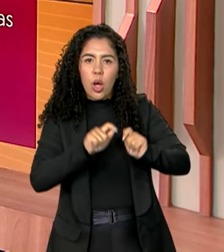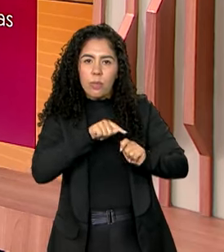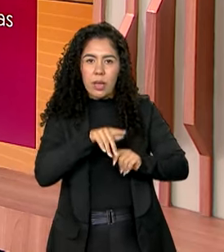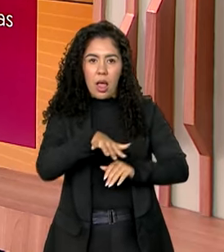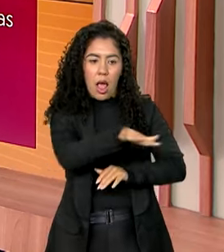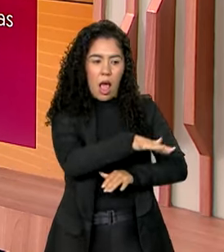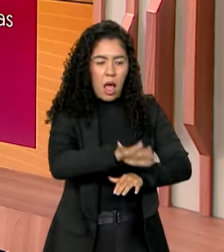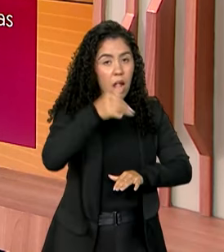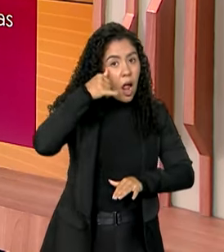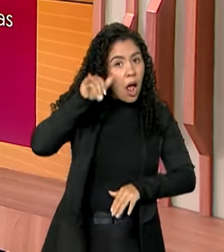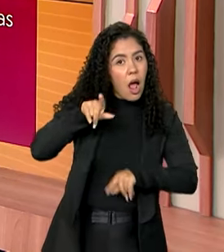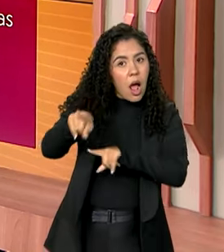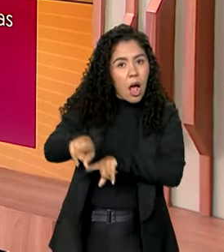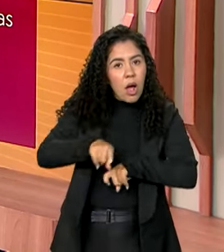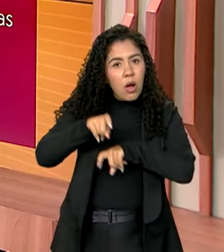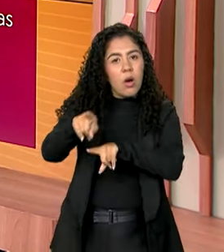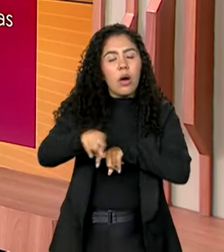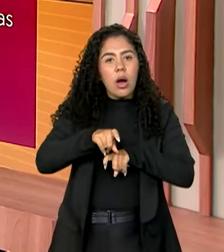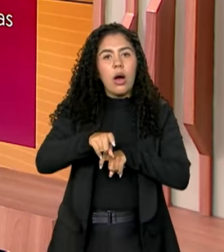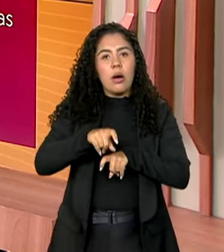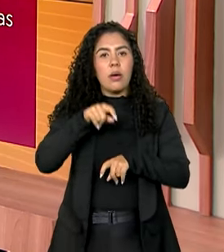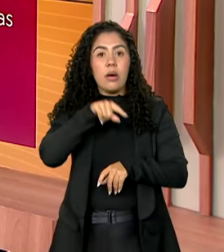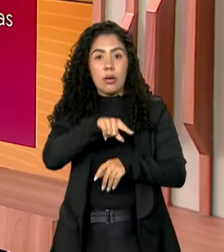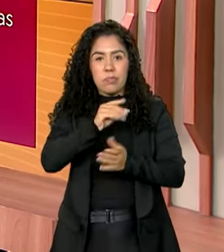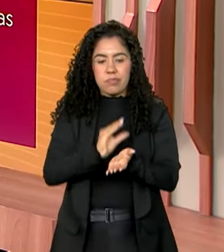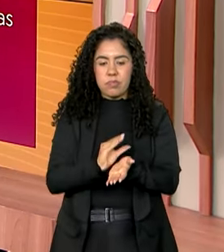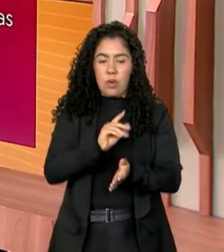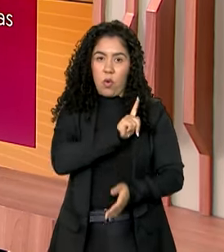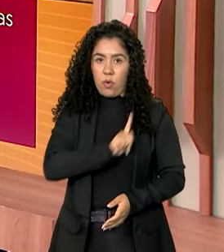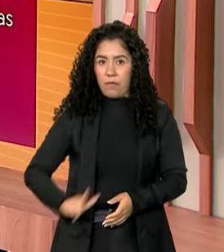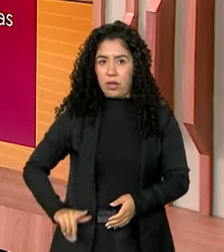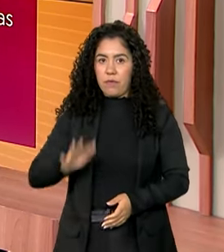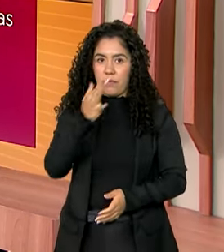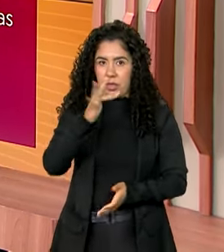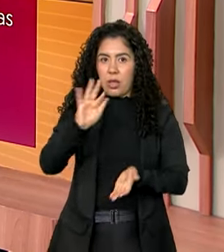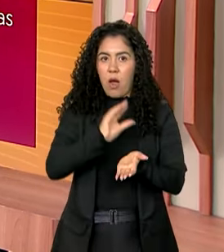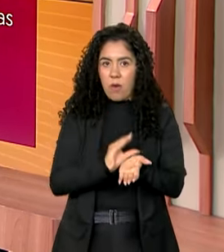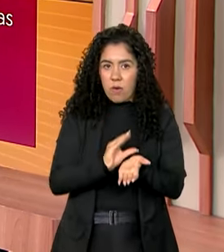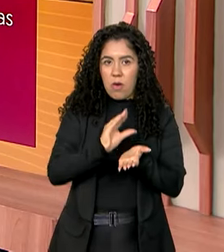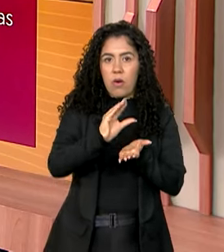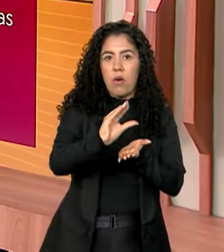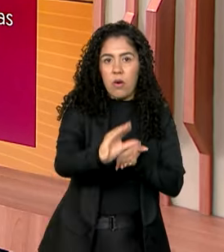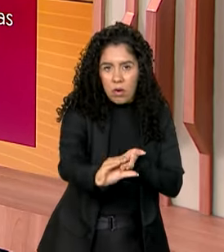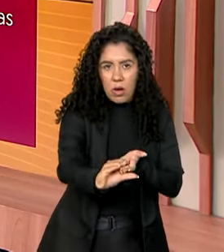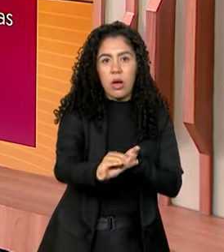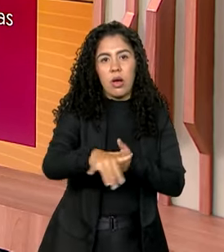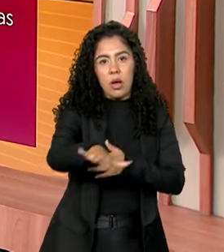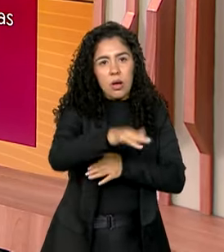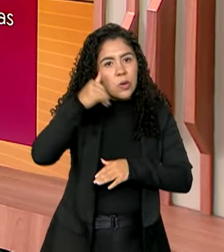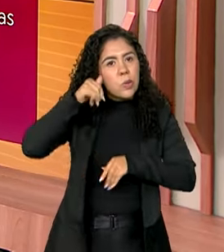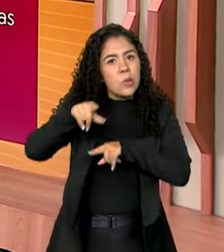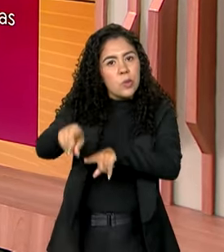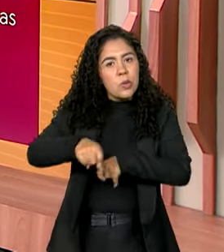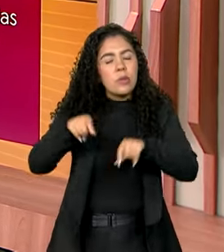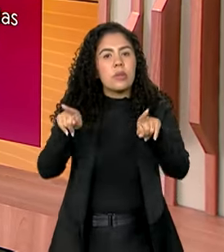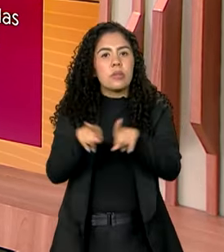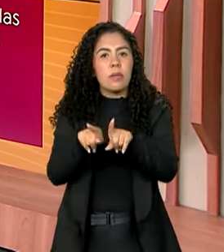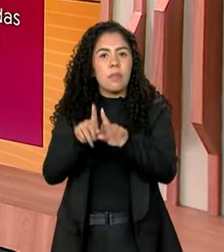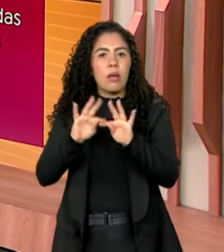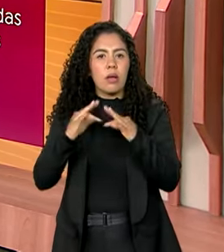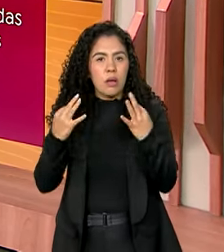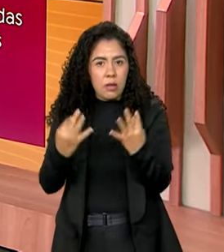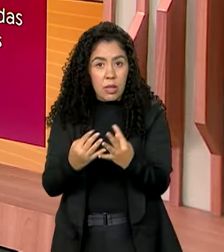agropecuária, o município recebe apoio federal para o agronegócio e também para a agricultura familiar.